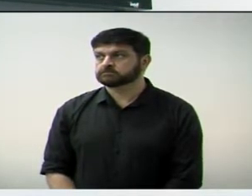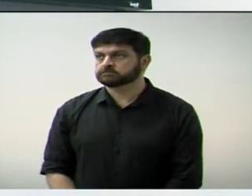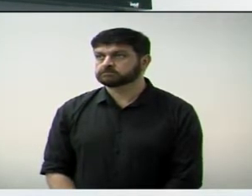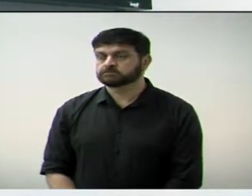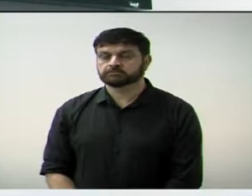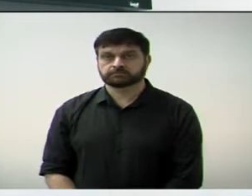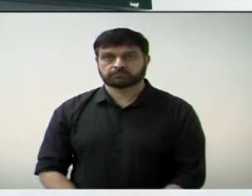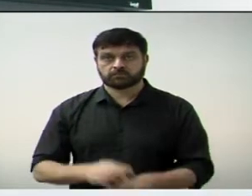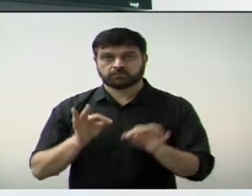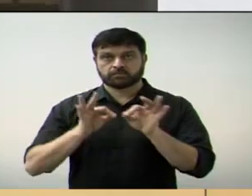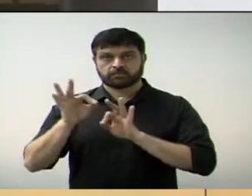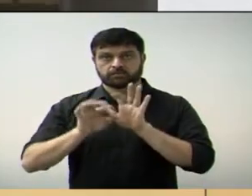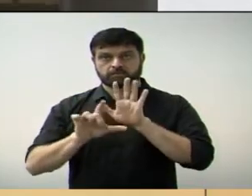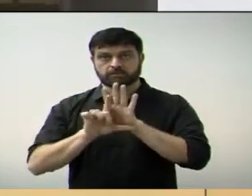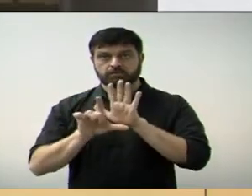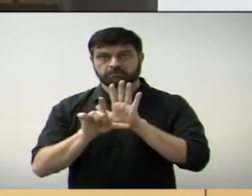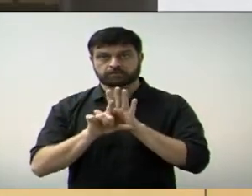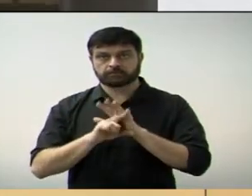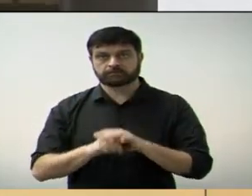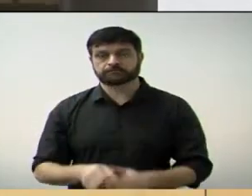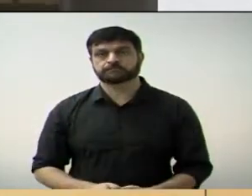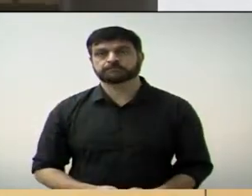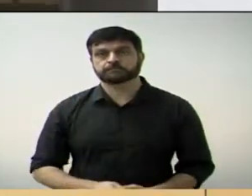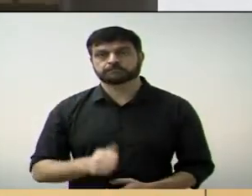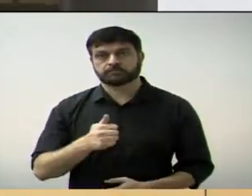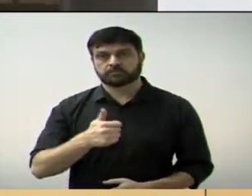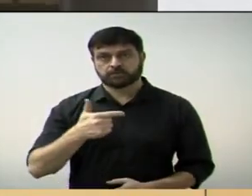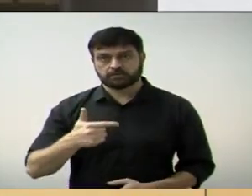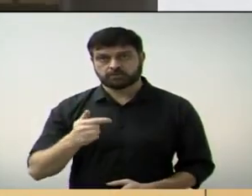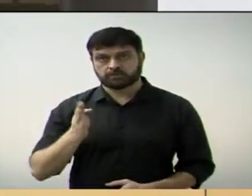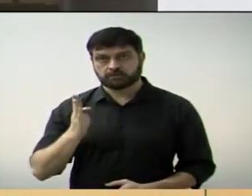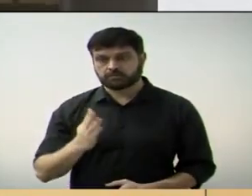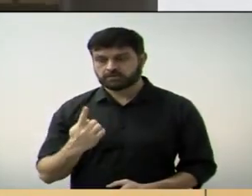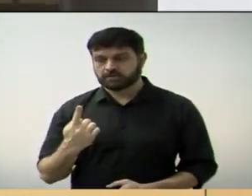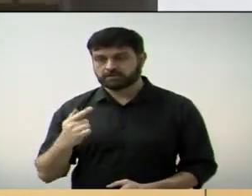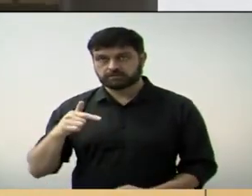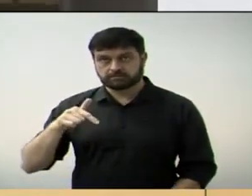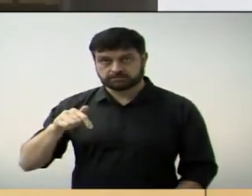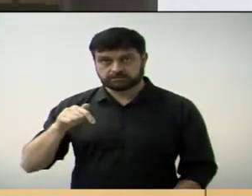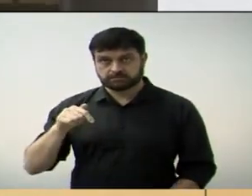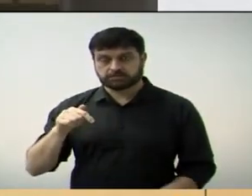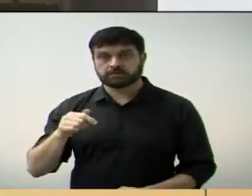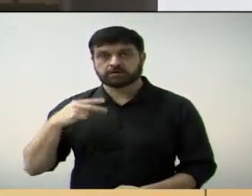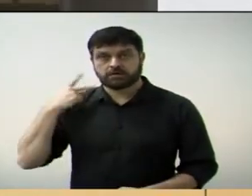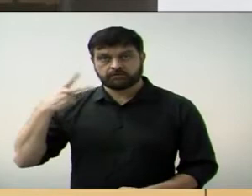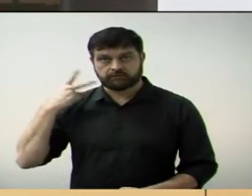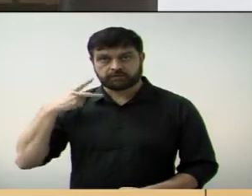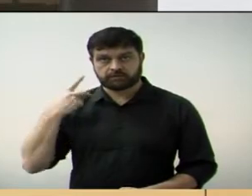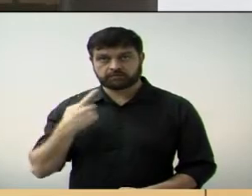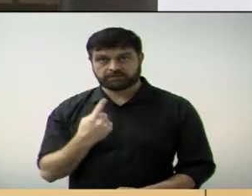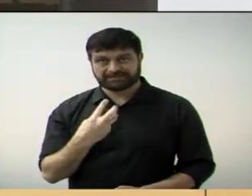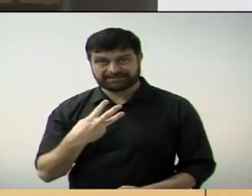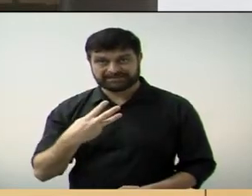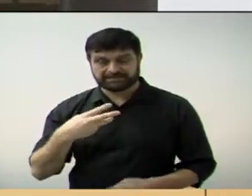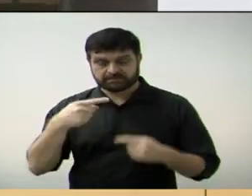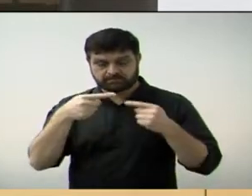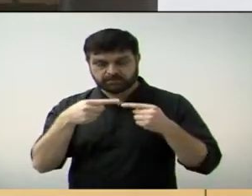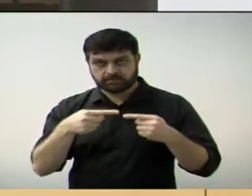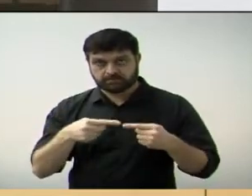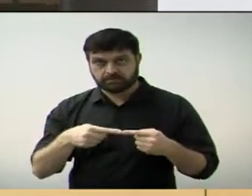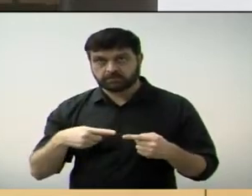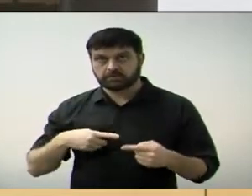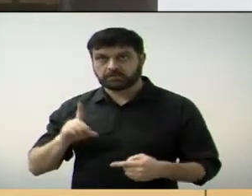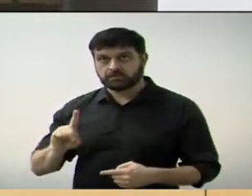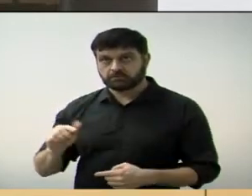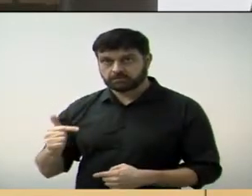O projeto de lei número 12 de 2017 foi aprovado por 13 votos favoráveis com a ausência